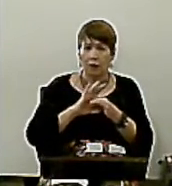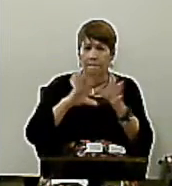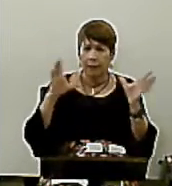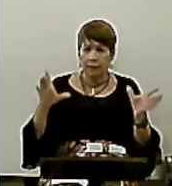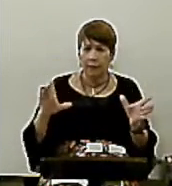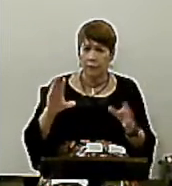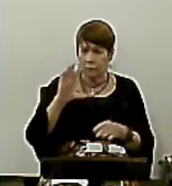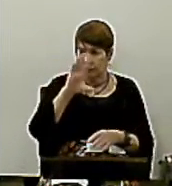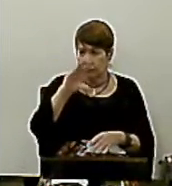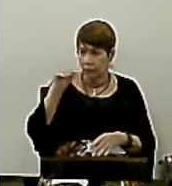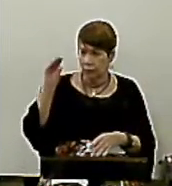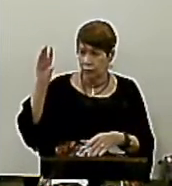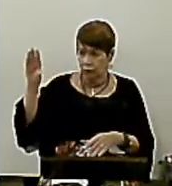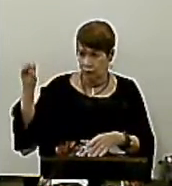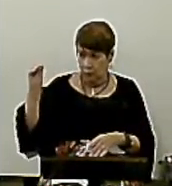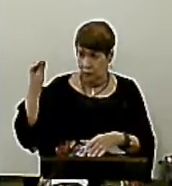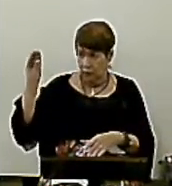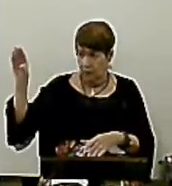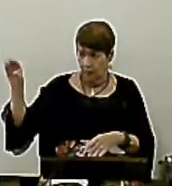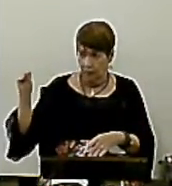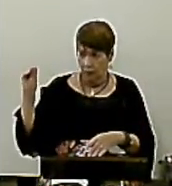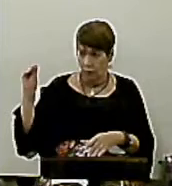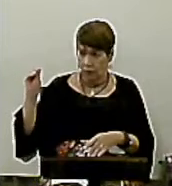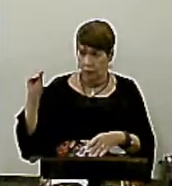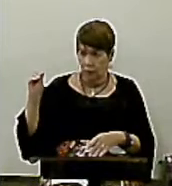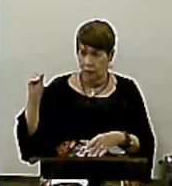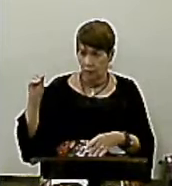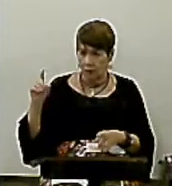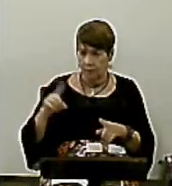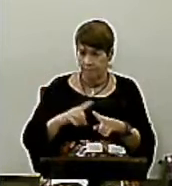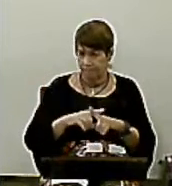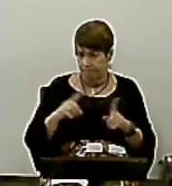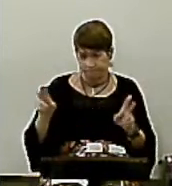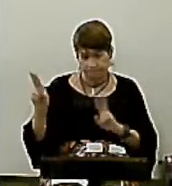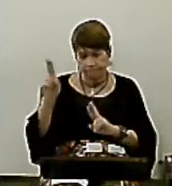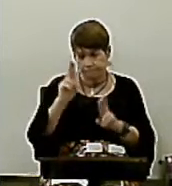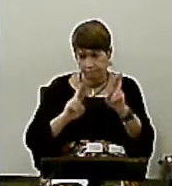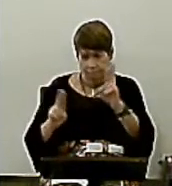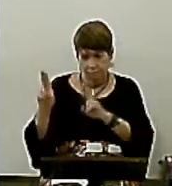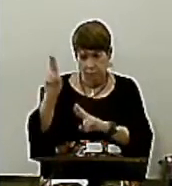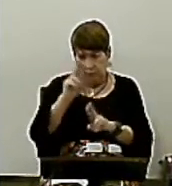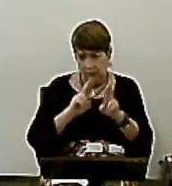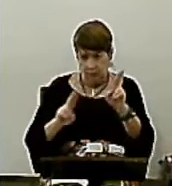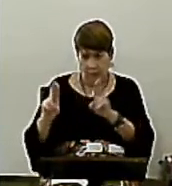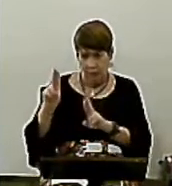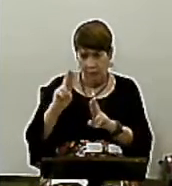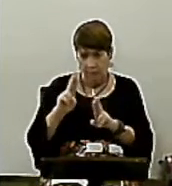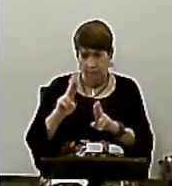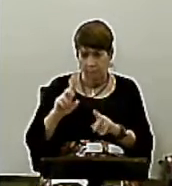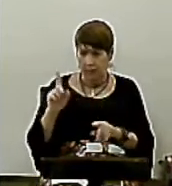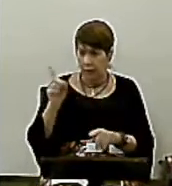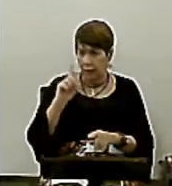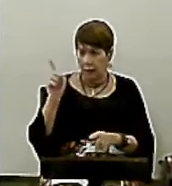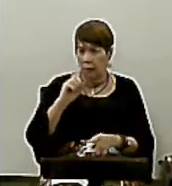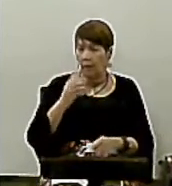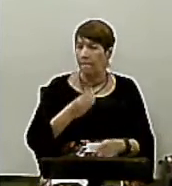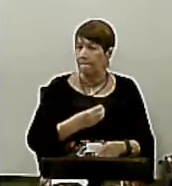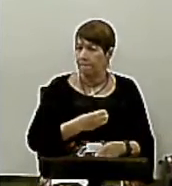Foste chamados Ou foste chamados A liberdade Porém não useis A liberdade Para dar ocasião A carne